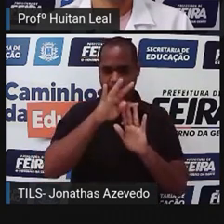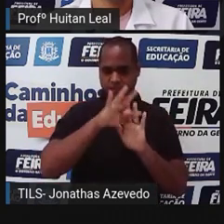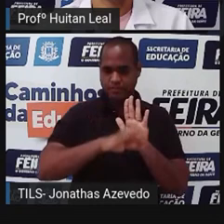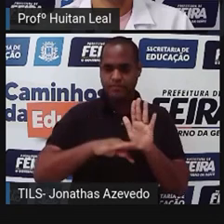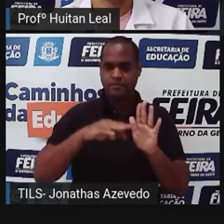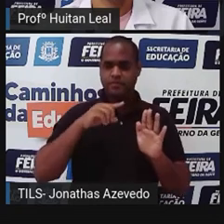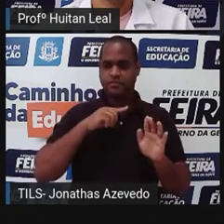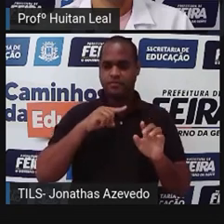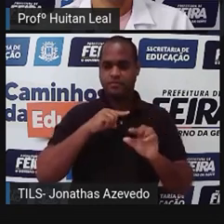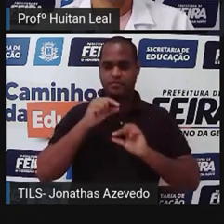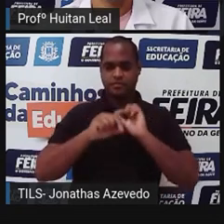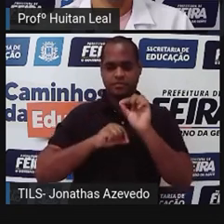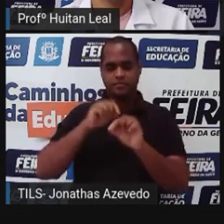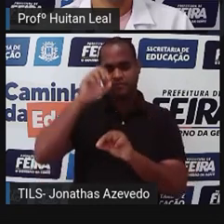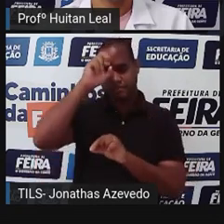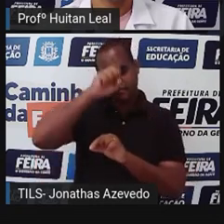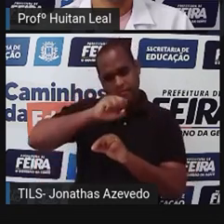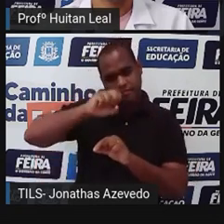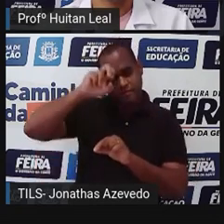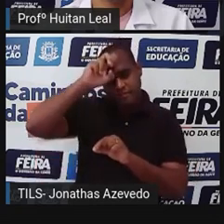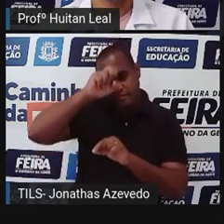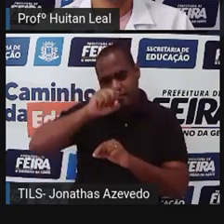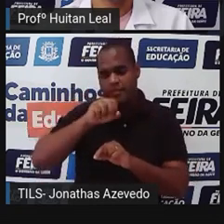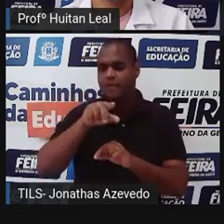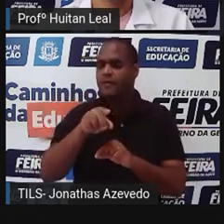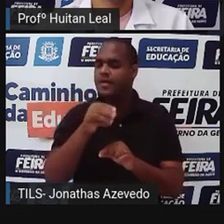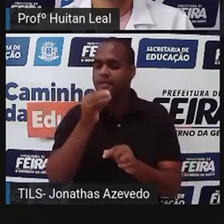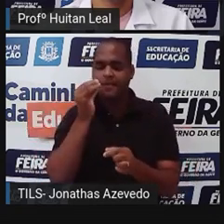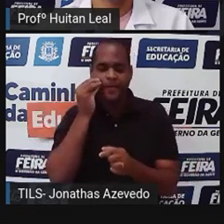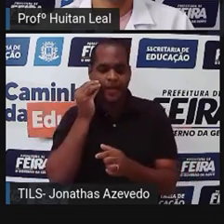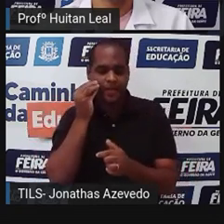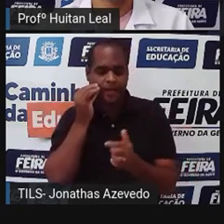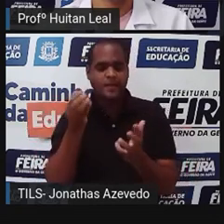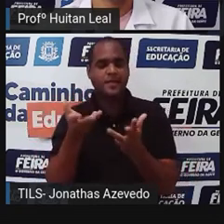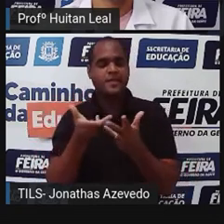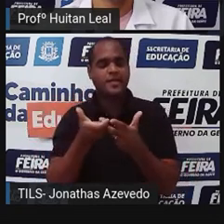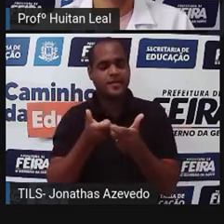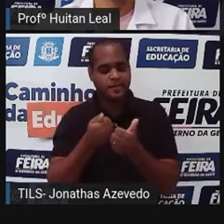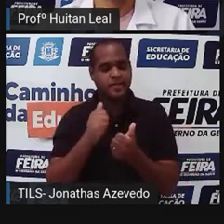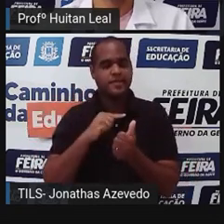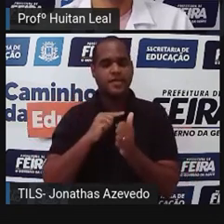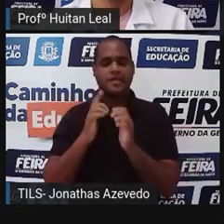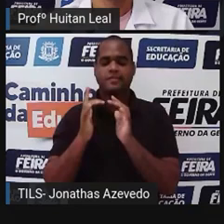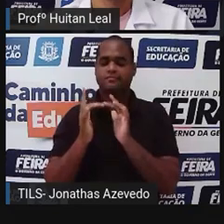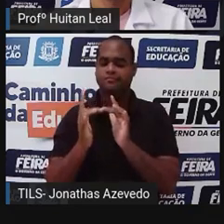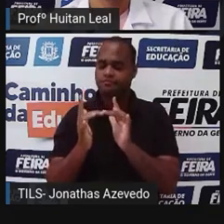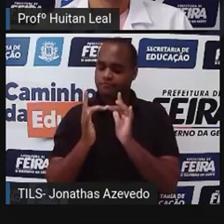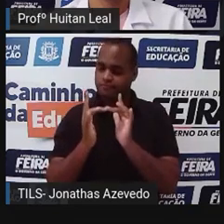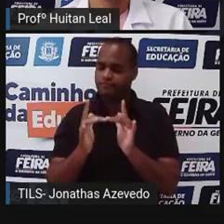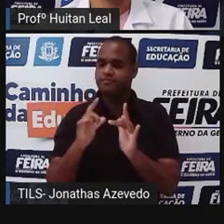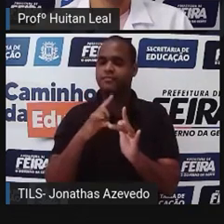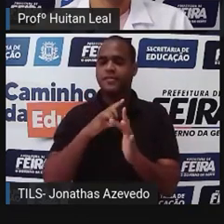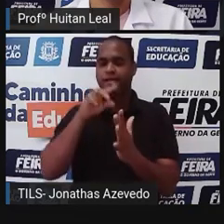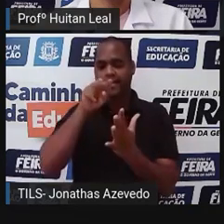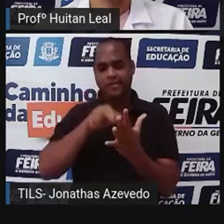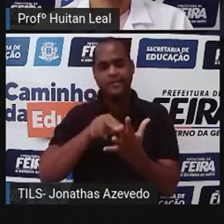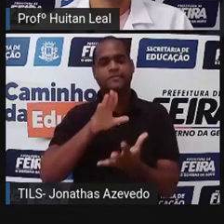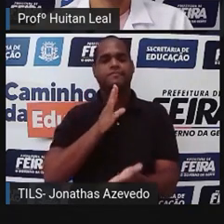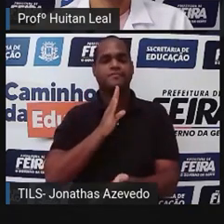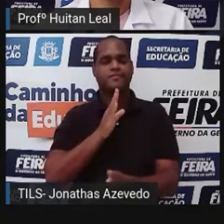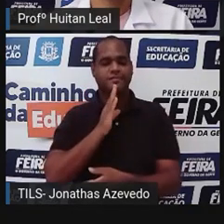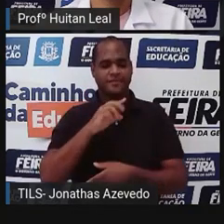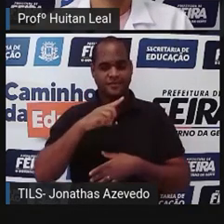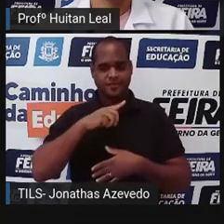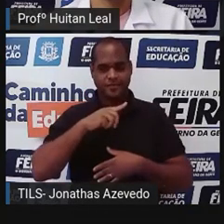você aprende, mais fraquejo, mais intimidade com a leitura você tem. Então